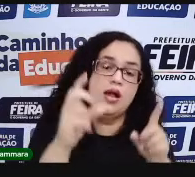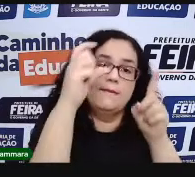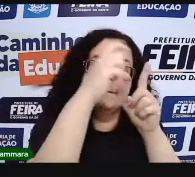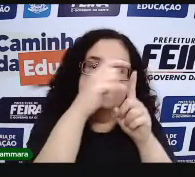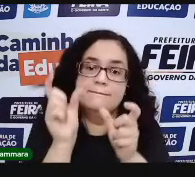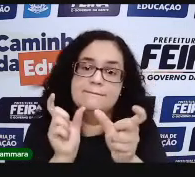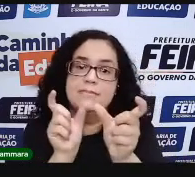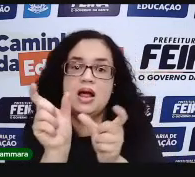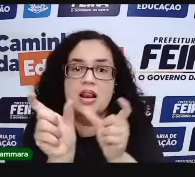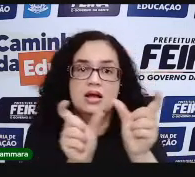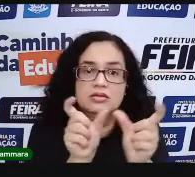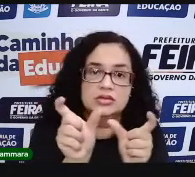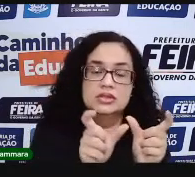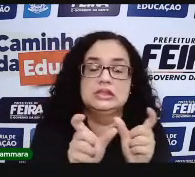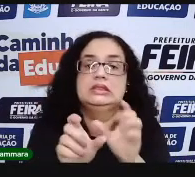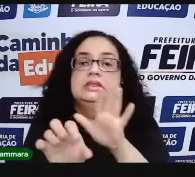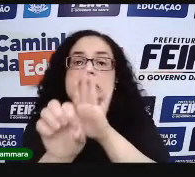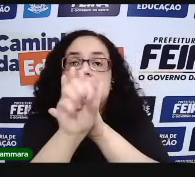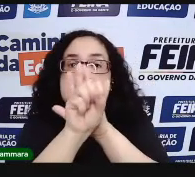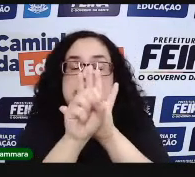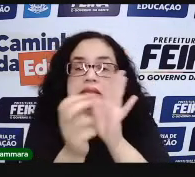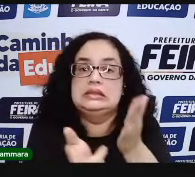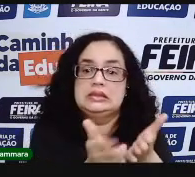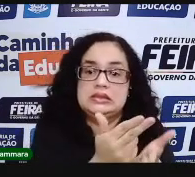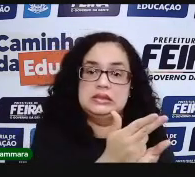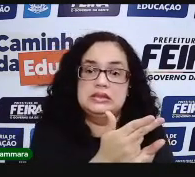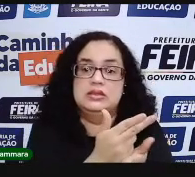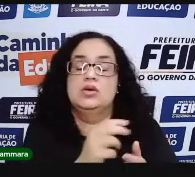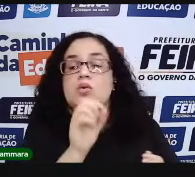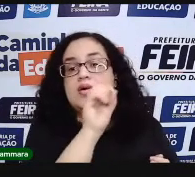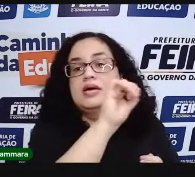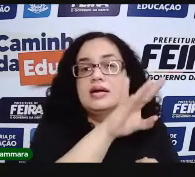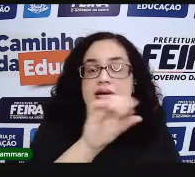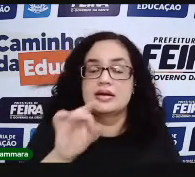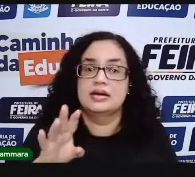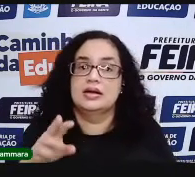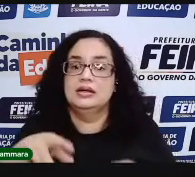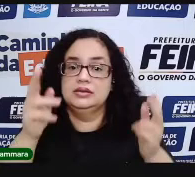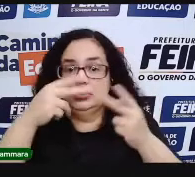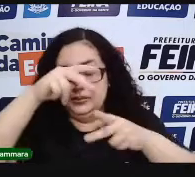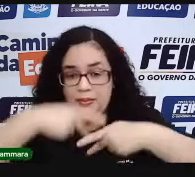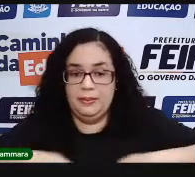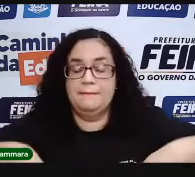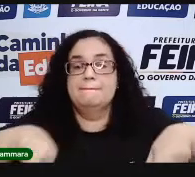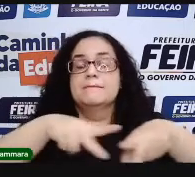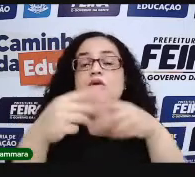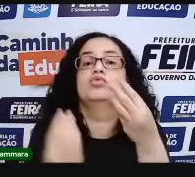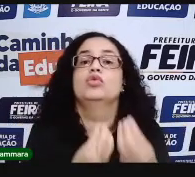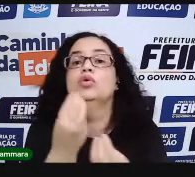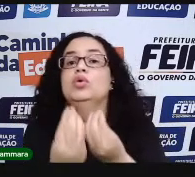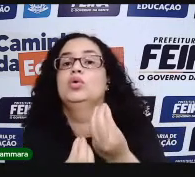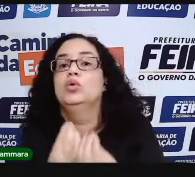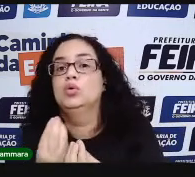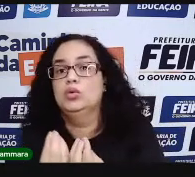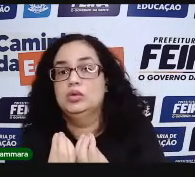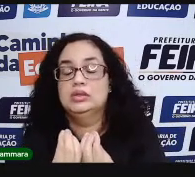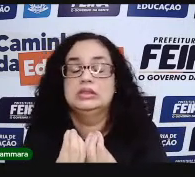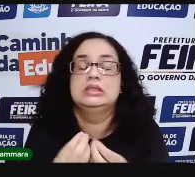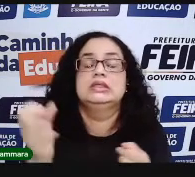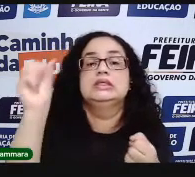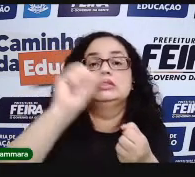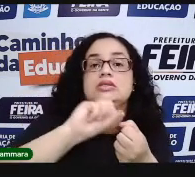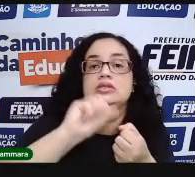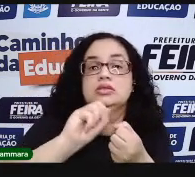usaram palavras, símbolos, expressões. Então, cada povo criou, à sua maneira, uma